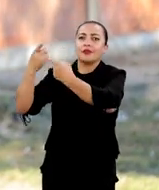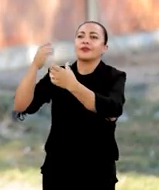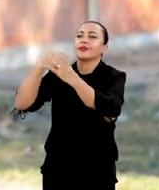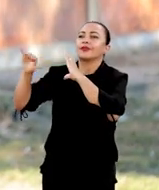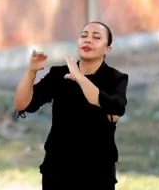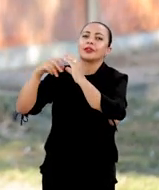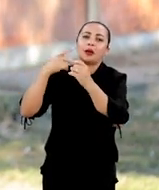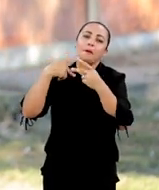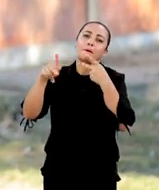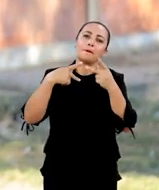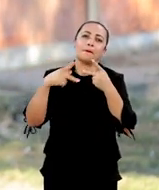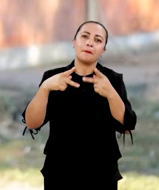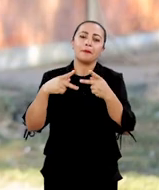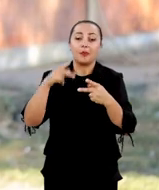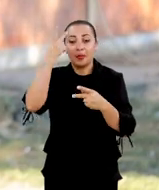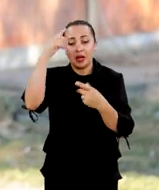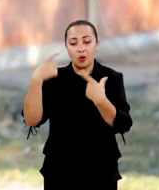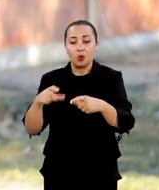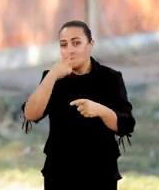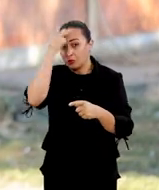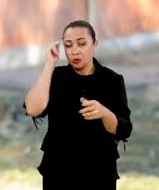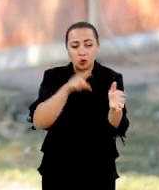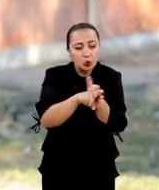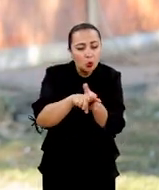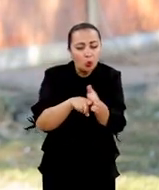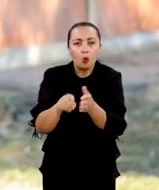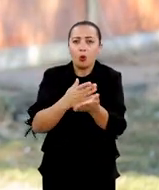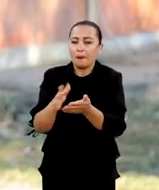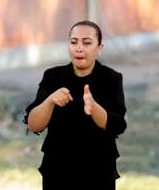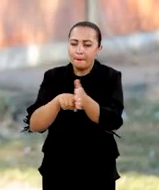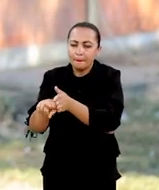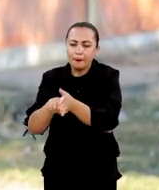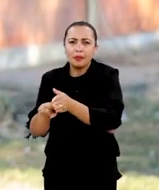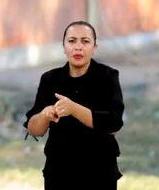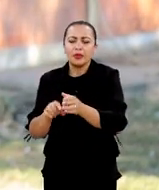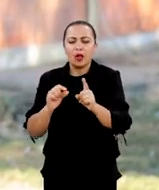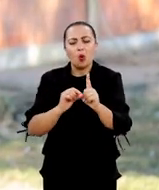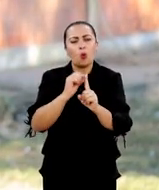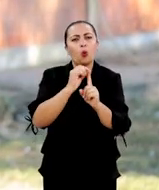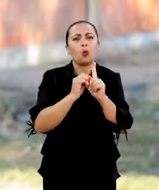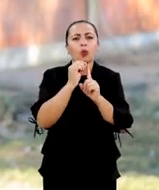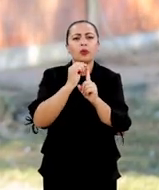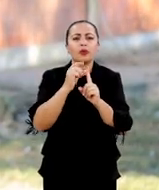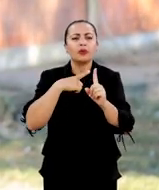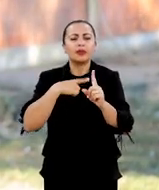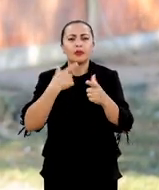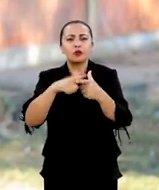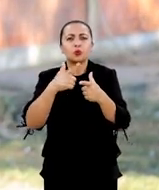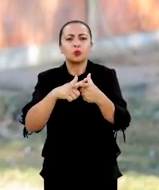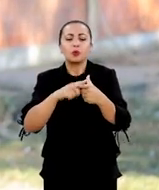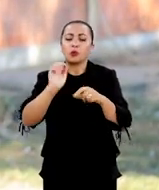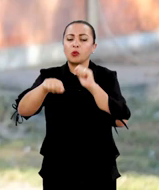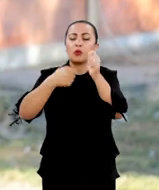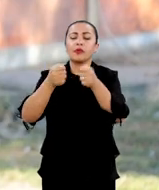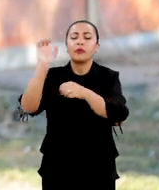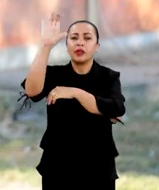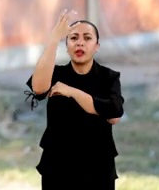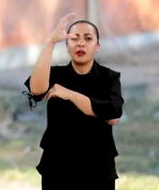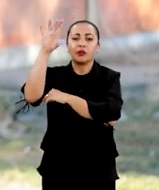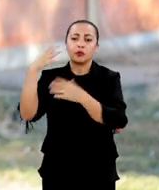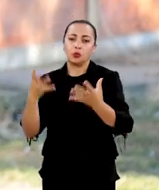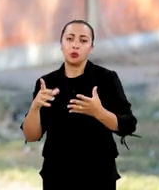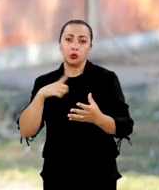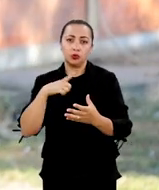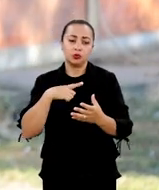para São José dos Campos, onde os pesquisadores começam a pesquisar o nível de interferência que houve naquele sinal.